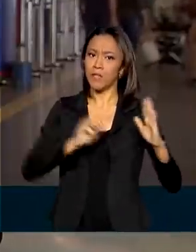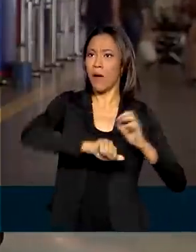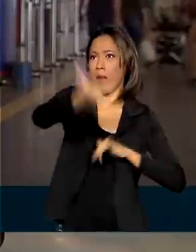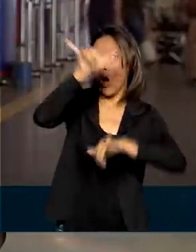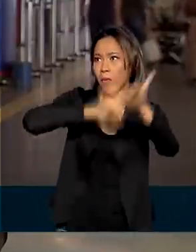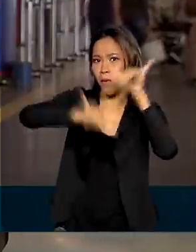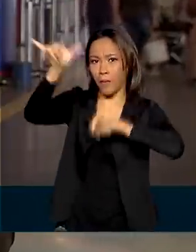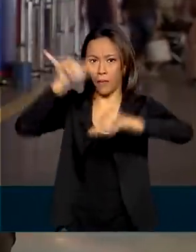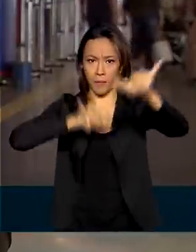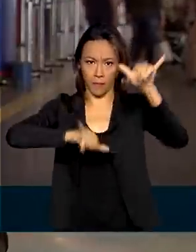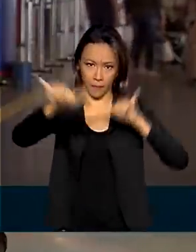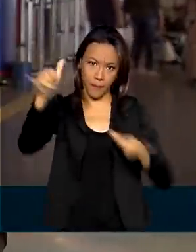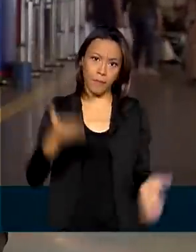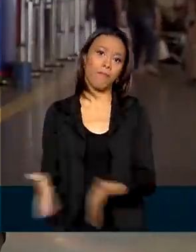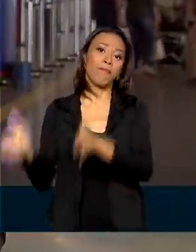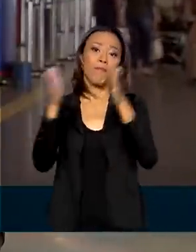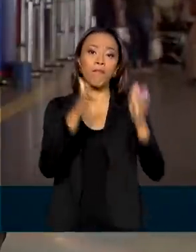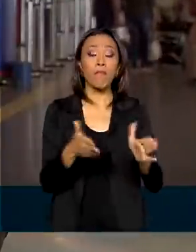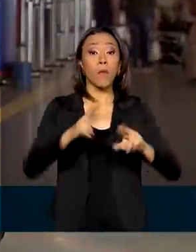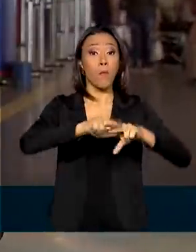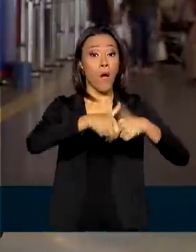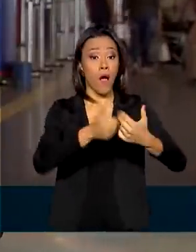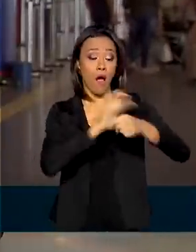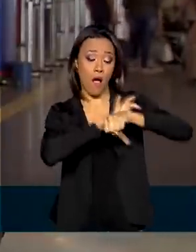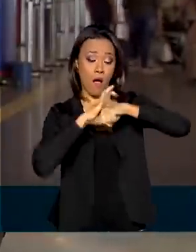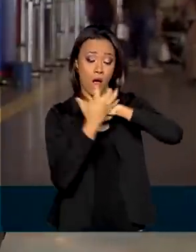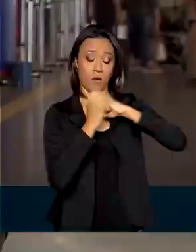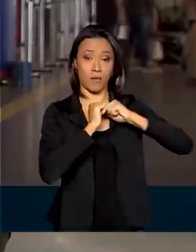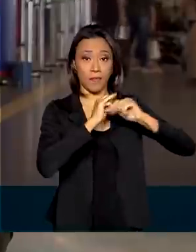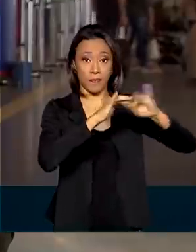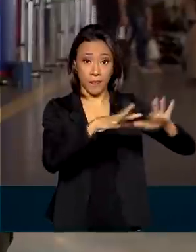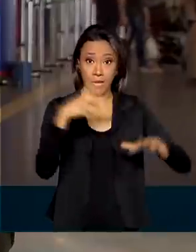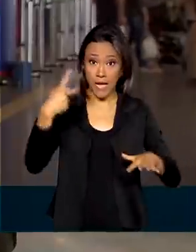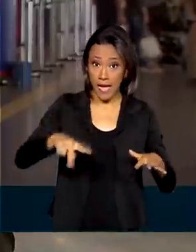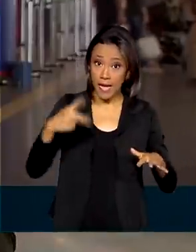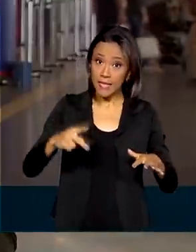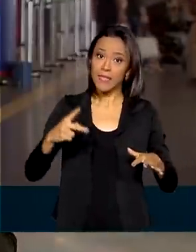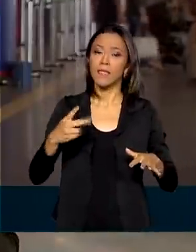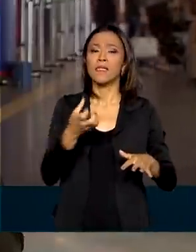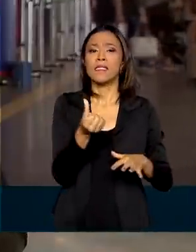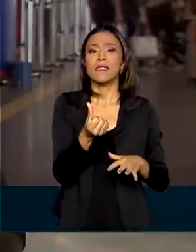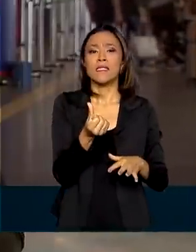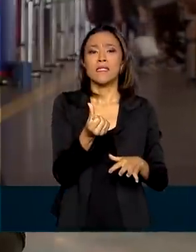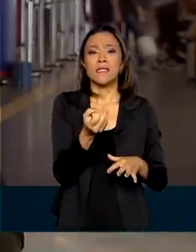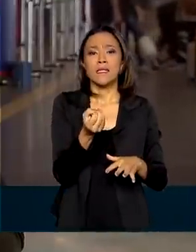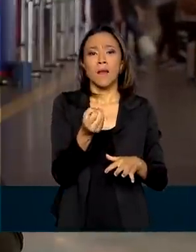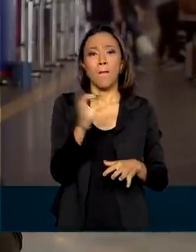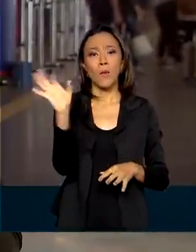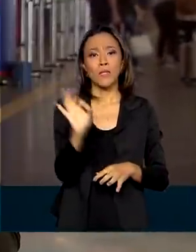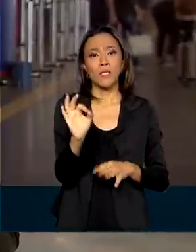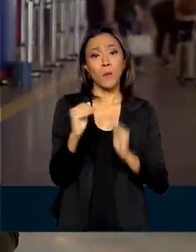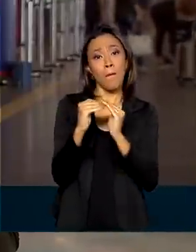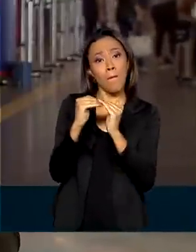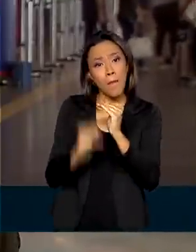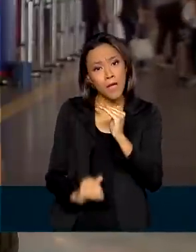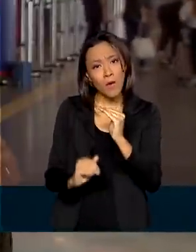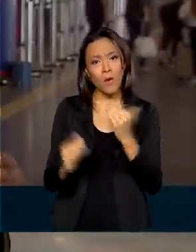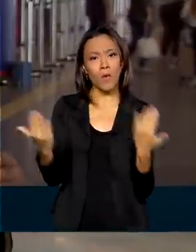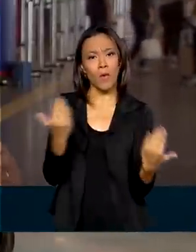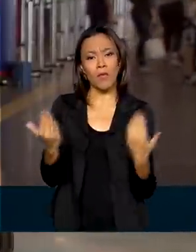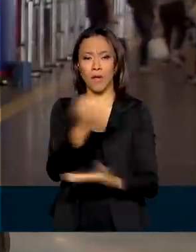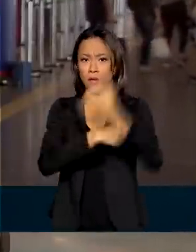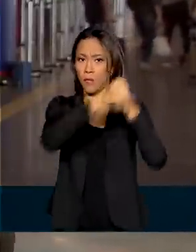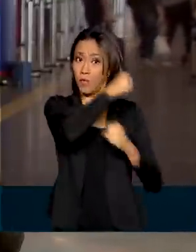feriado. E olha, por causa da pandemia, a movimentação no aeroporto é 60% menor do que no feriado de finados do ano